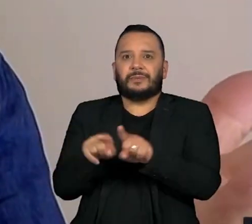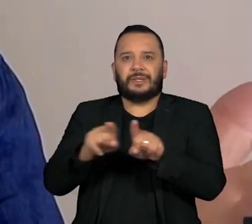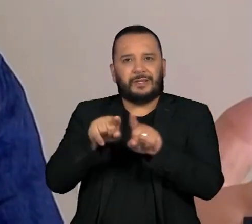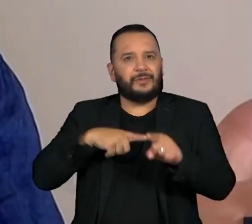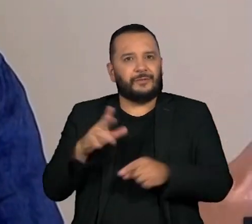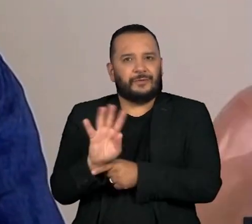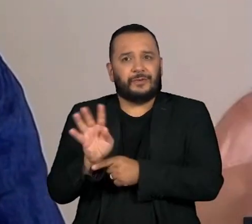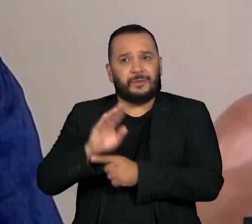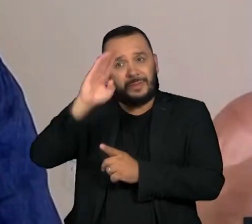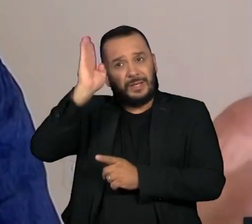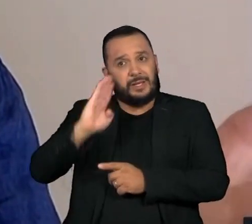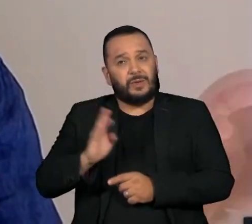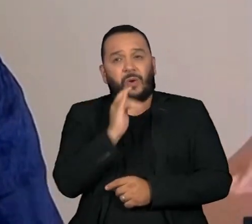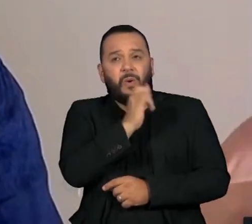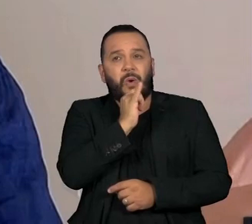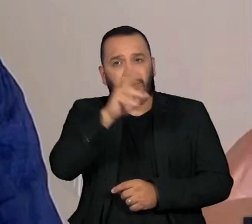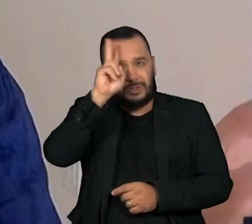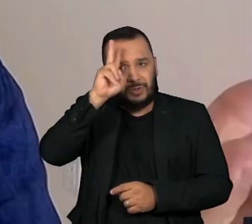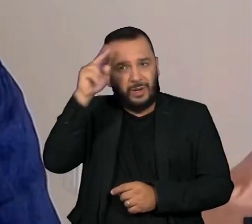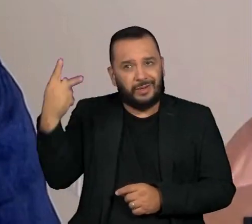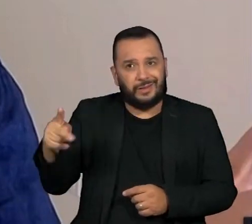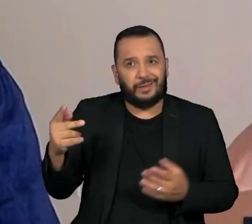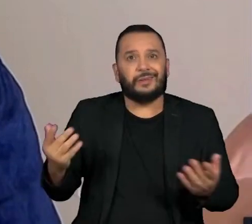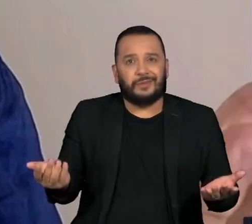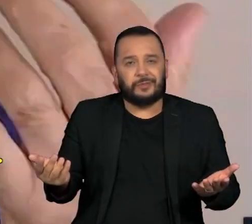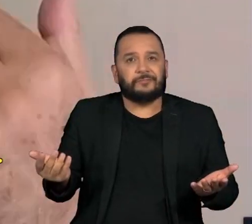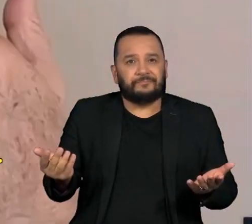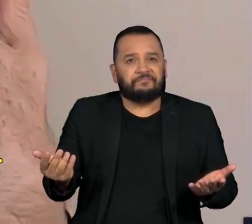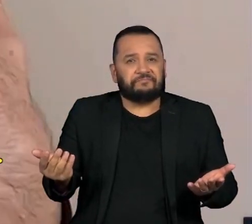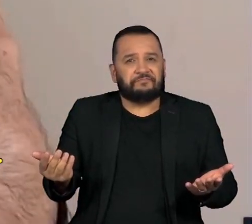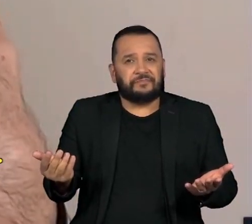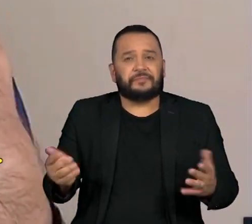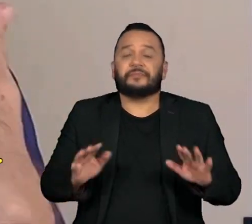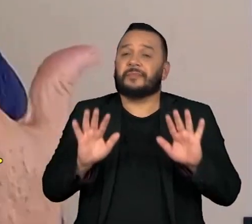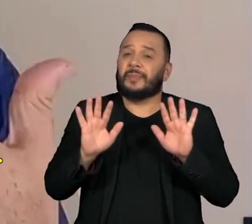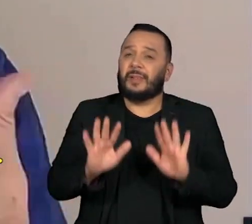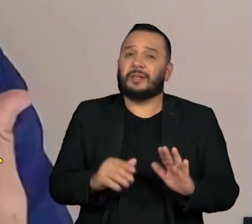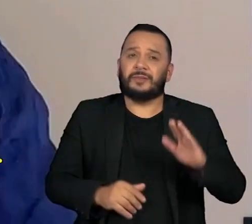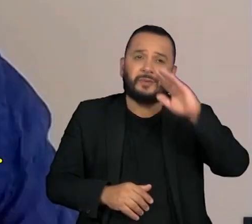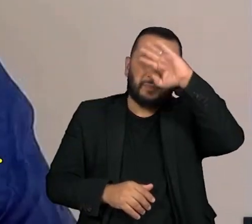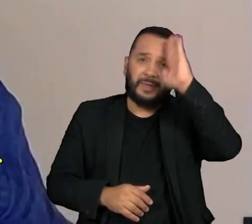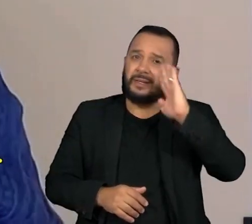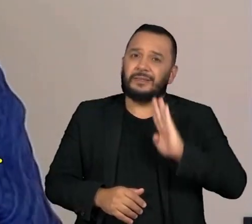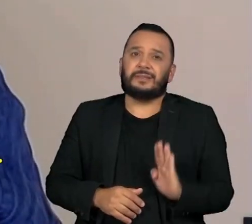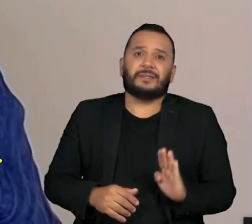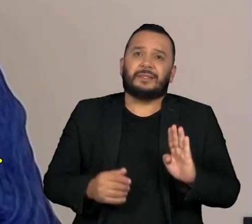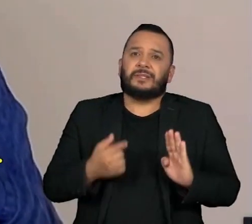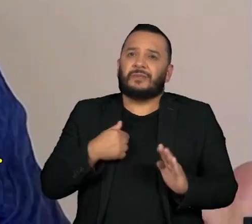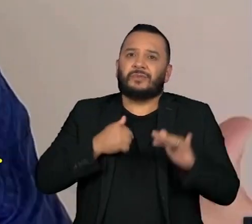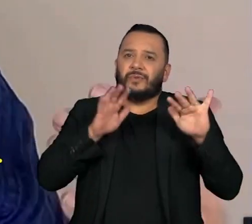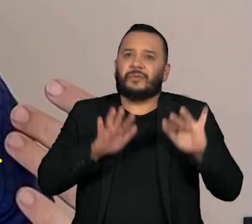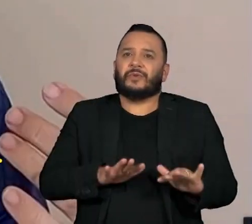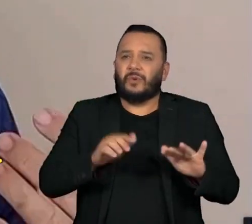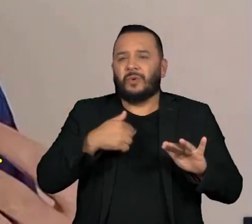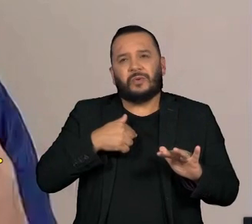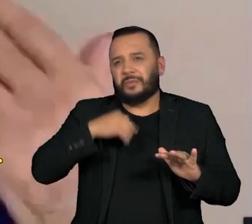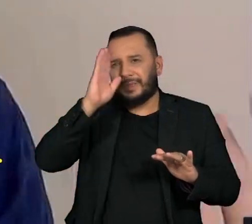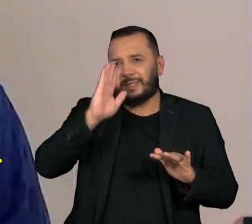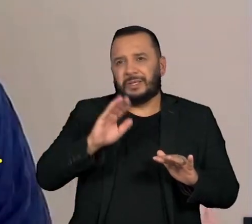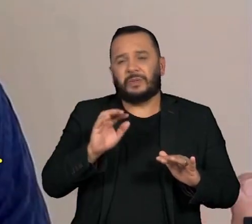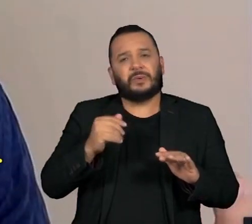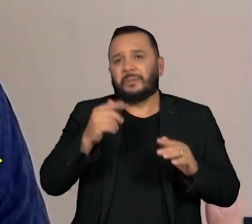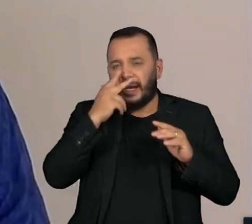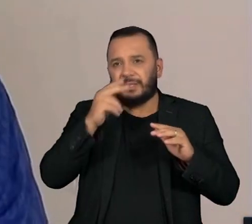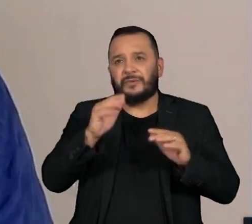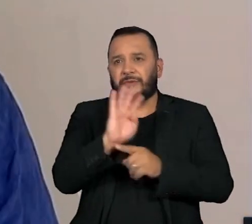que mostra, brasileira, que mostra muito bem, mas, claro, não se ocupou de Brasil. Então, não é muito